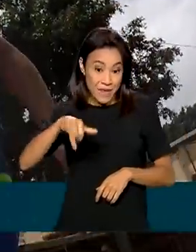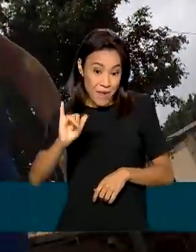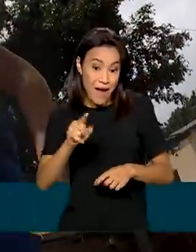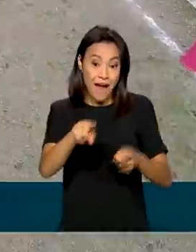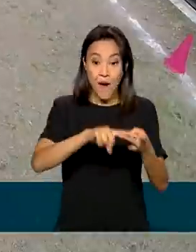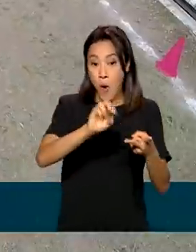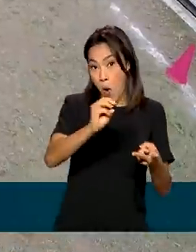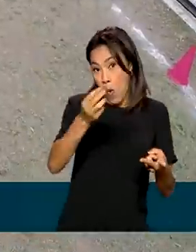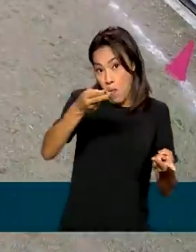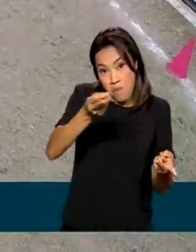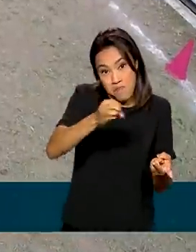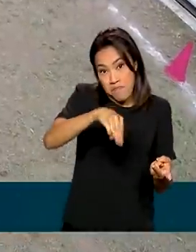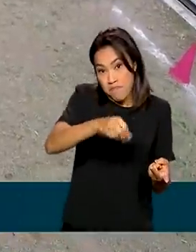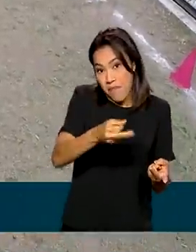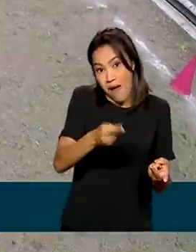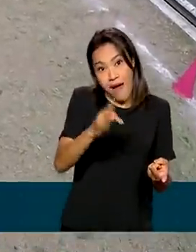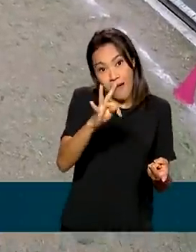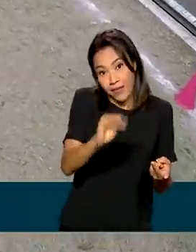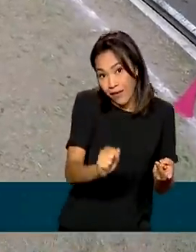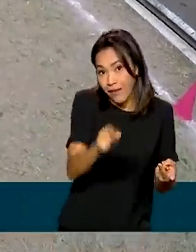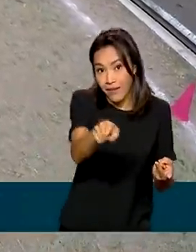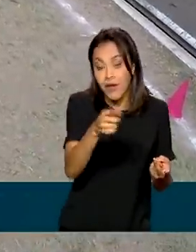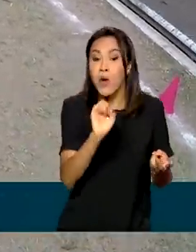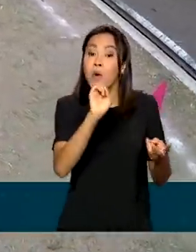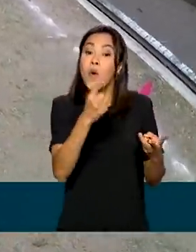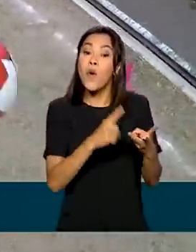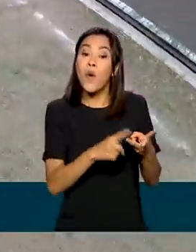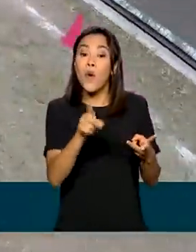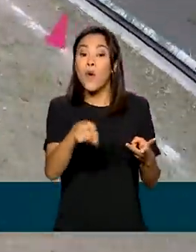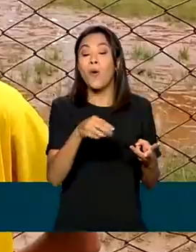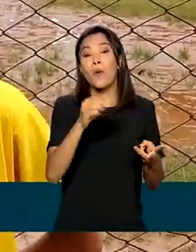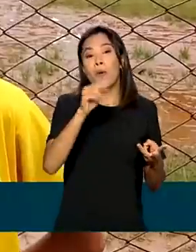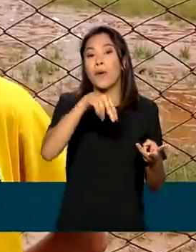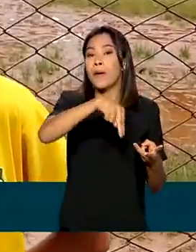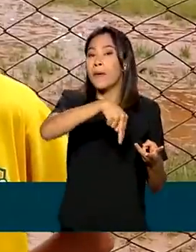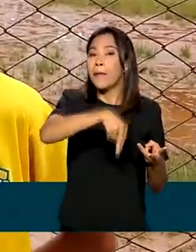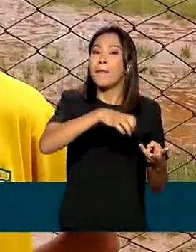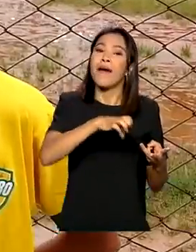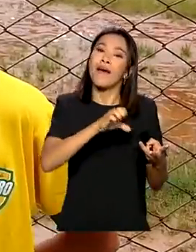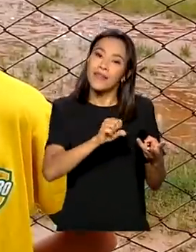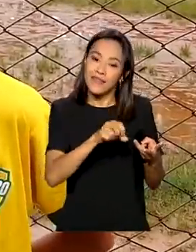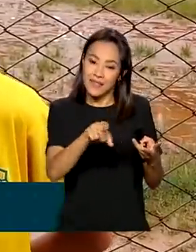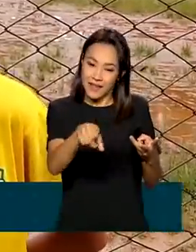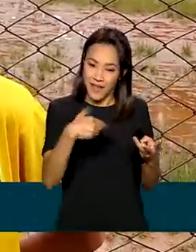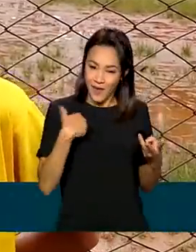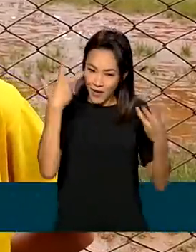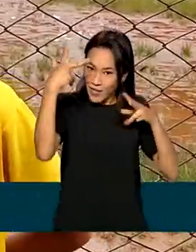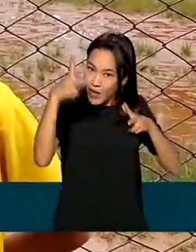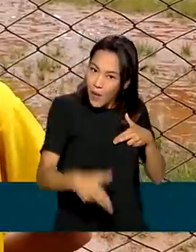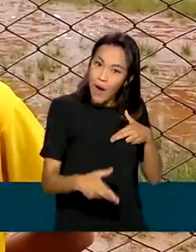Marta, ou, quem sabe, o próximo Messi. Eu quero ser igual o Messi.